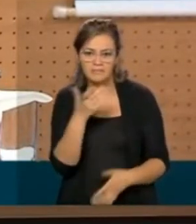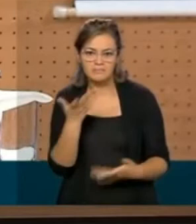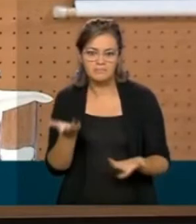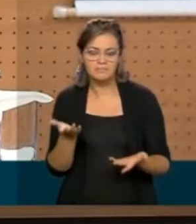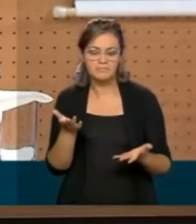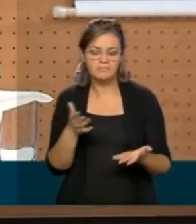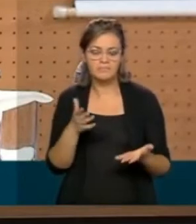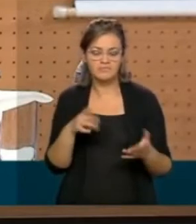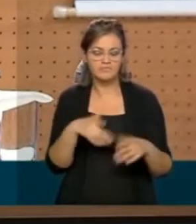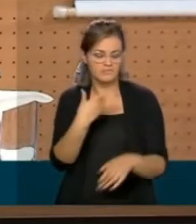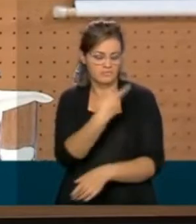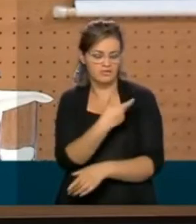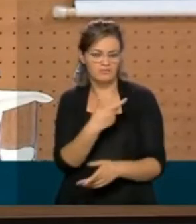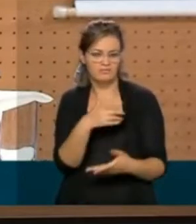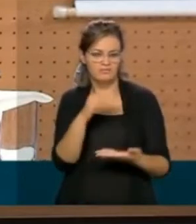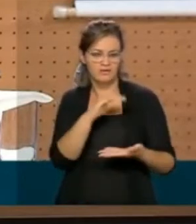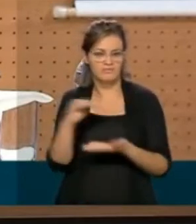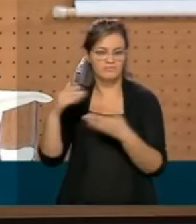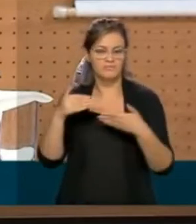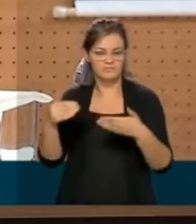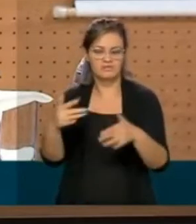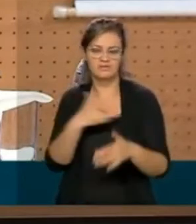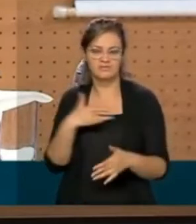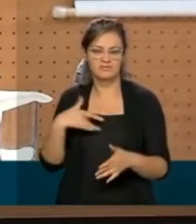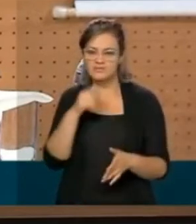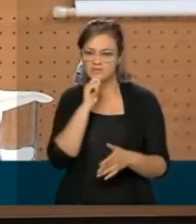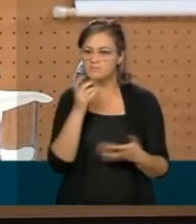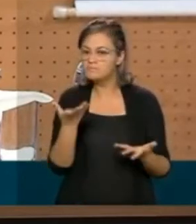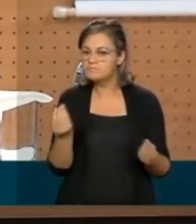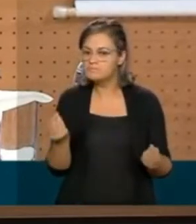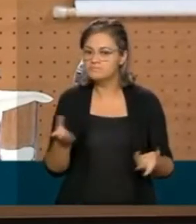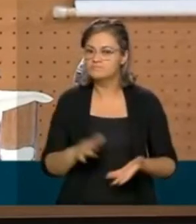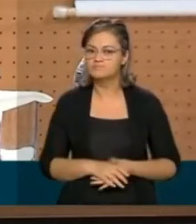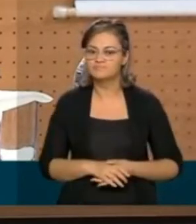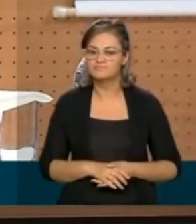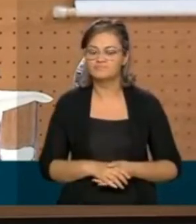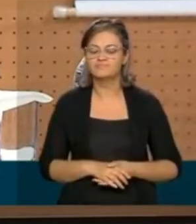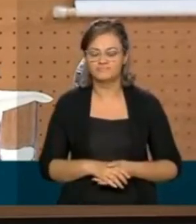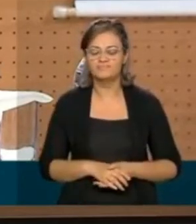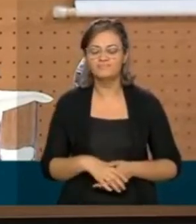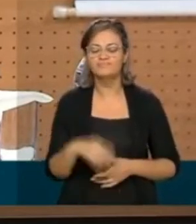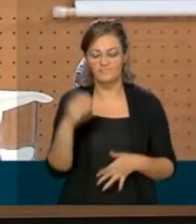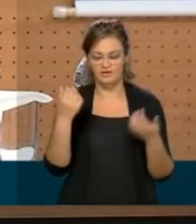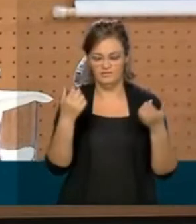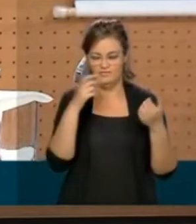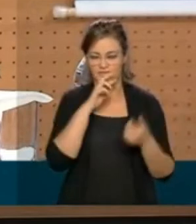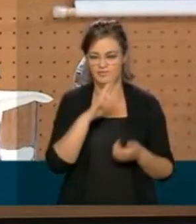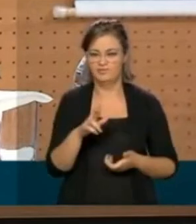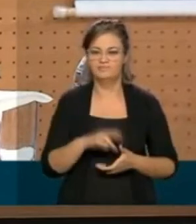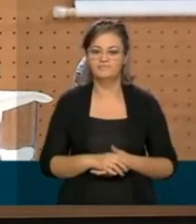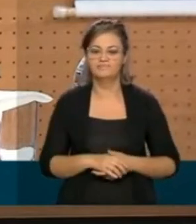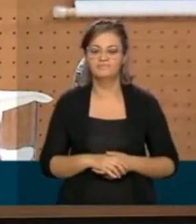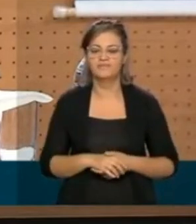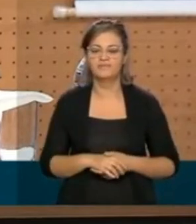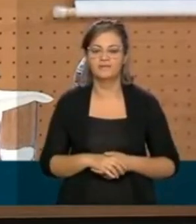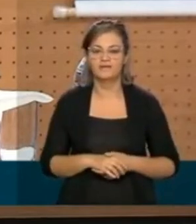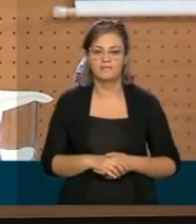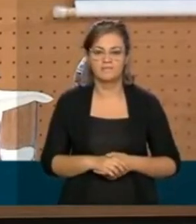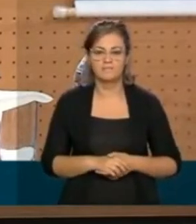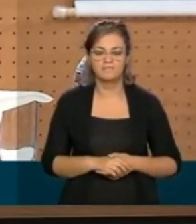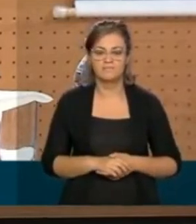tem da Coronavac para as mãos do Ministério da Saúde? Muito bem. Vou começar de trás para frente. Todas as